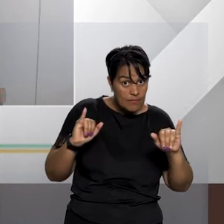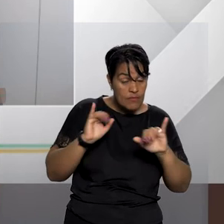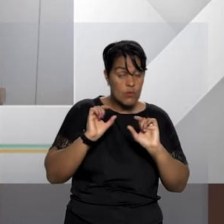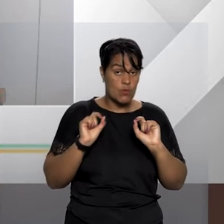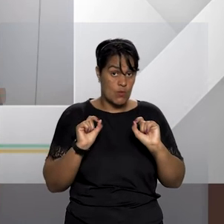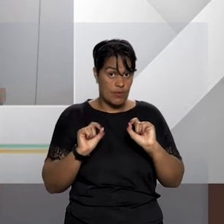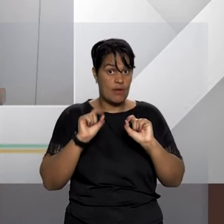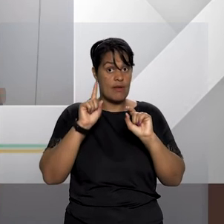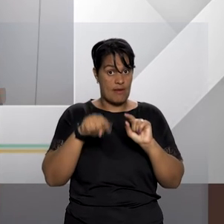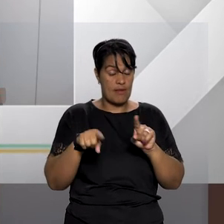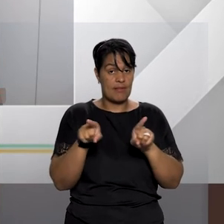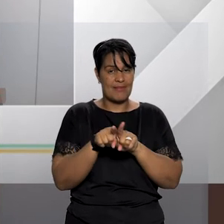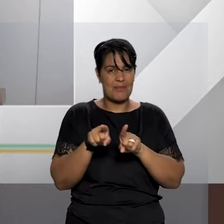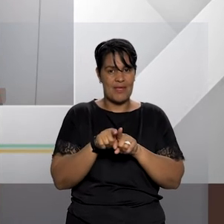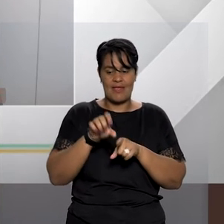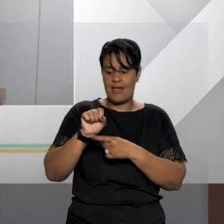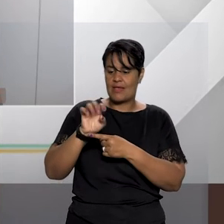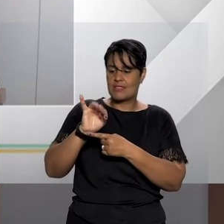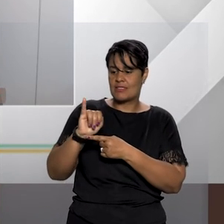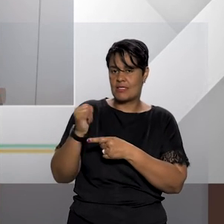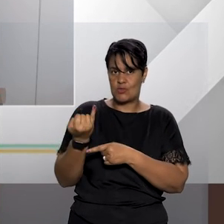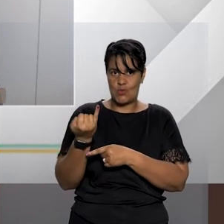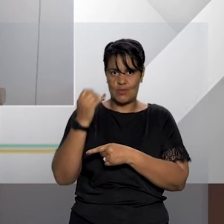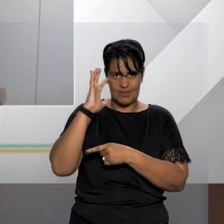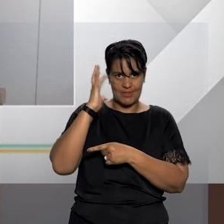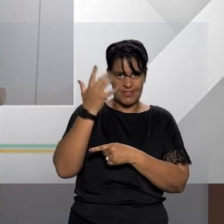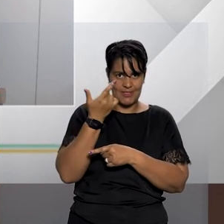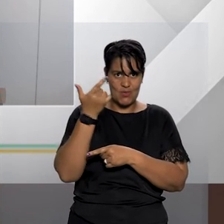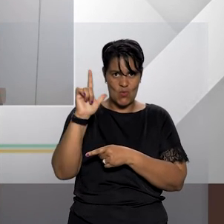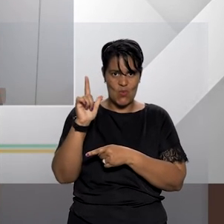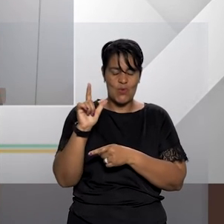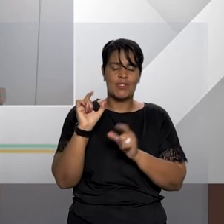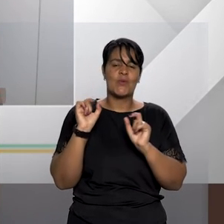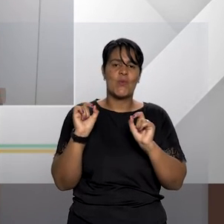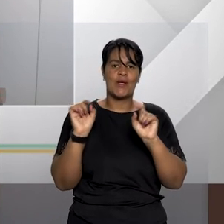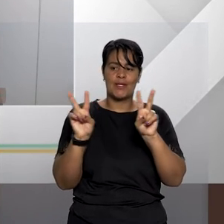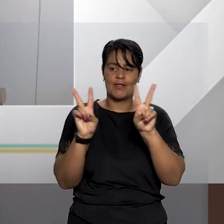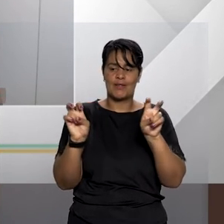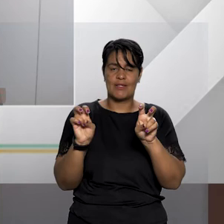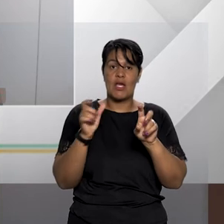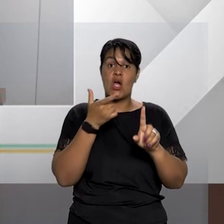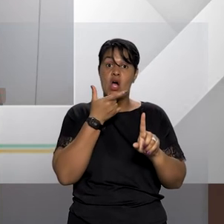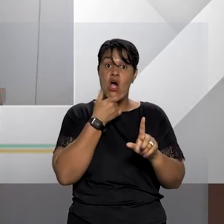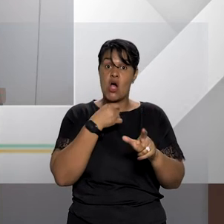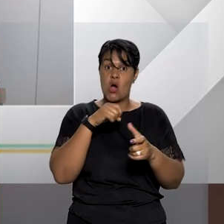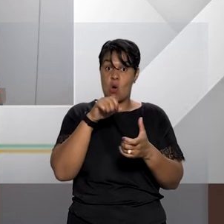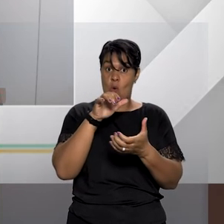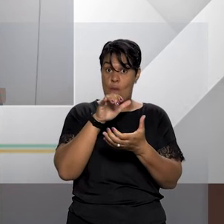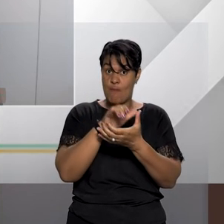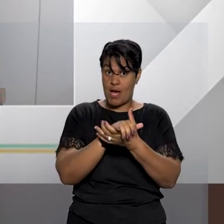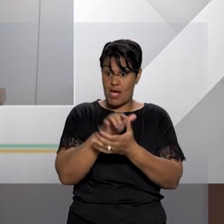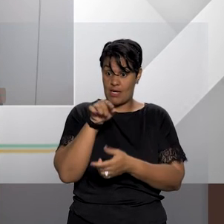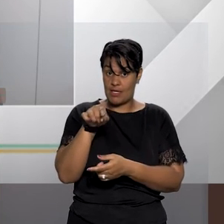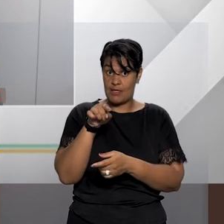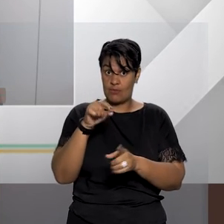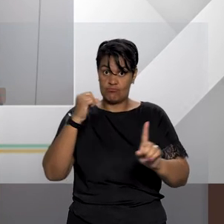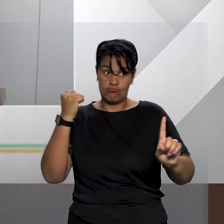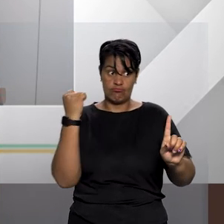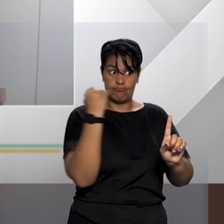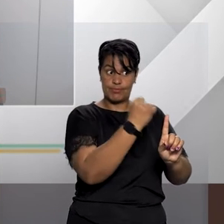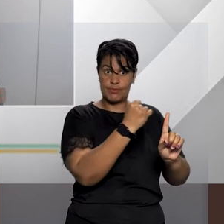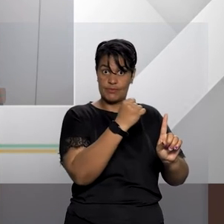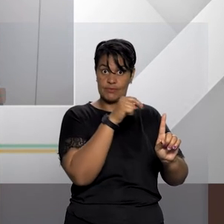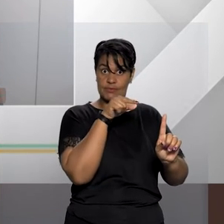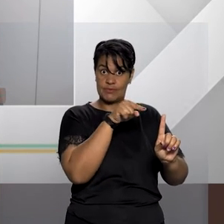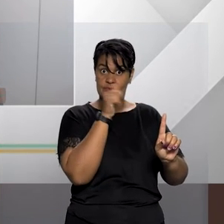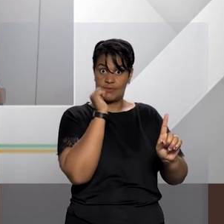importante decisão da STJ relacionada a feminicídio na qual um marido que assassinou a esposa terá que indenizar o